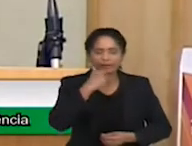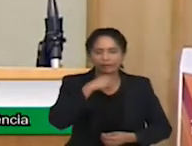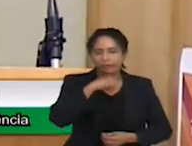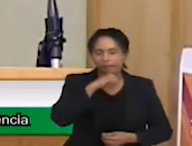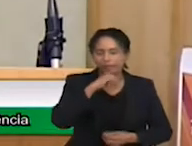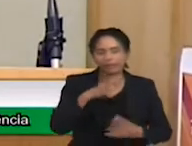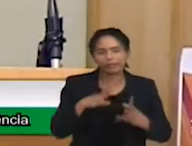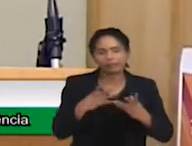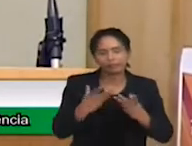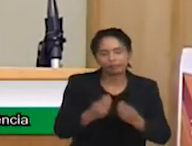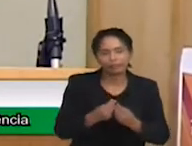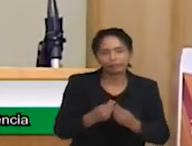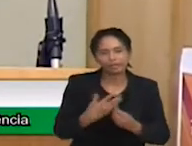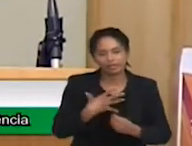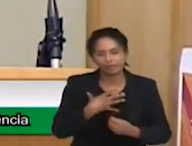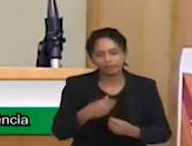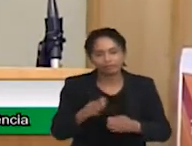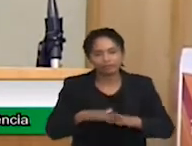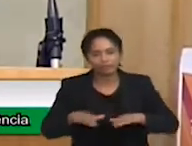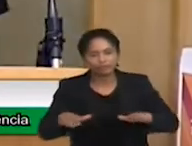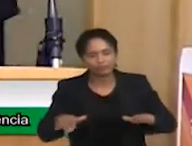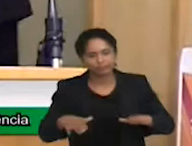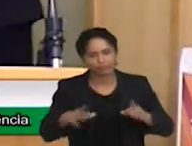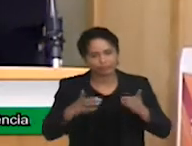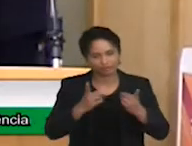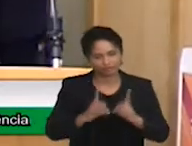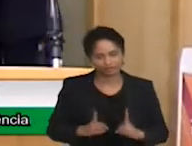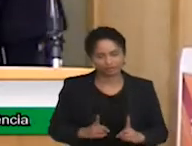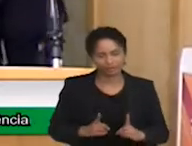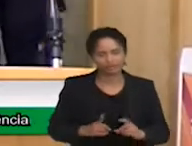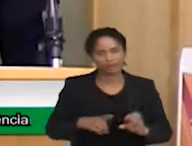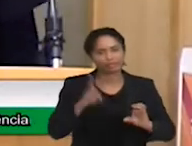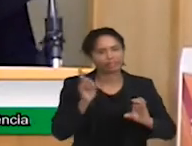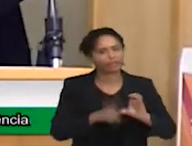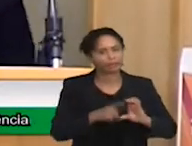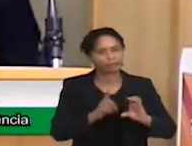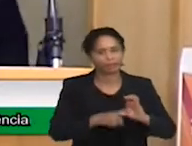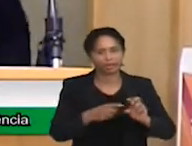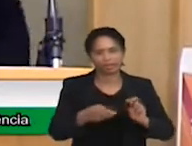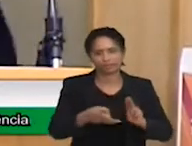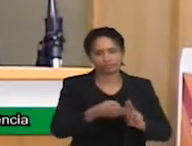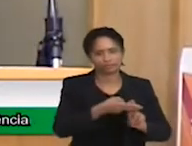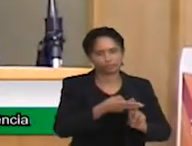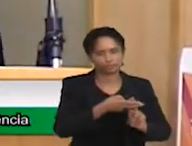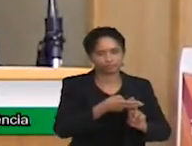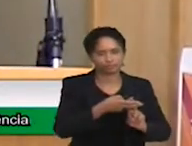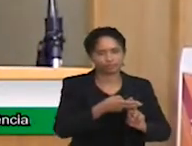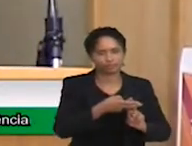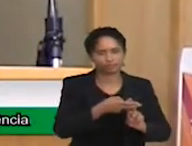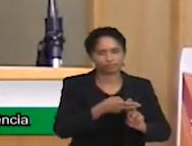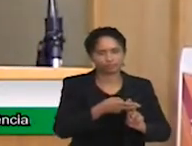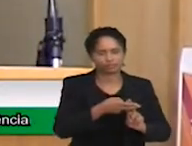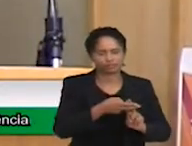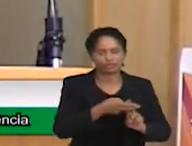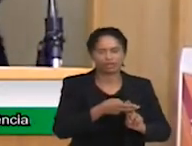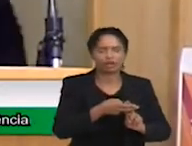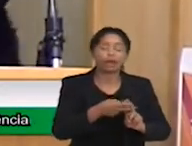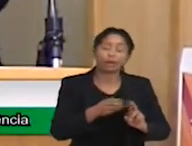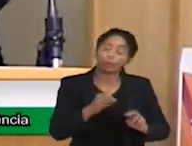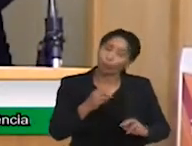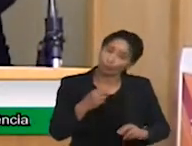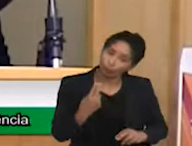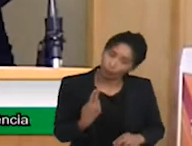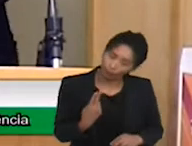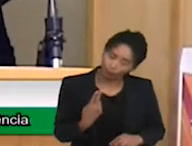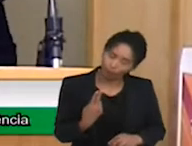de uma criança com deficiência que depende do serviço público ou não, porque é difícil para todas as esferas, mas